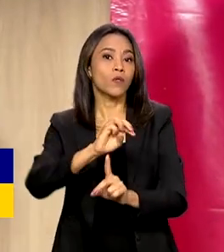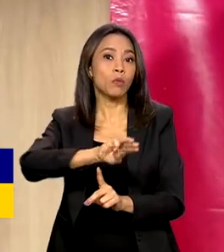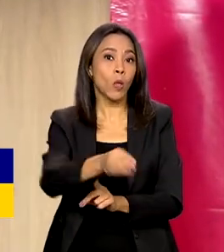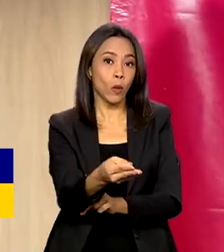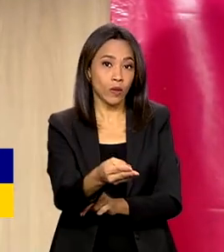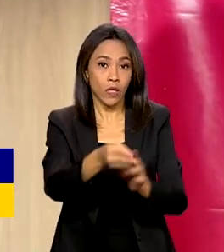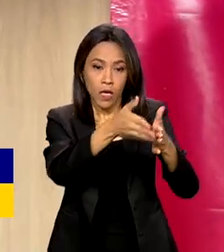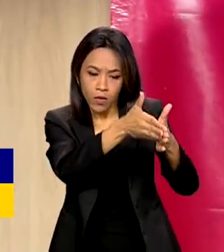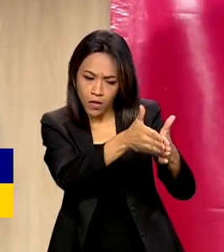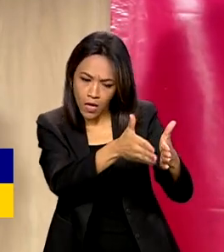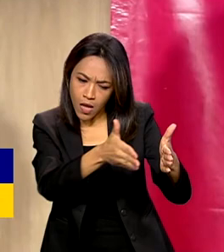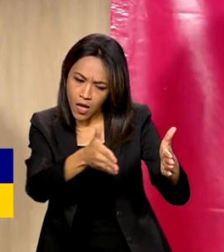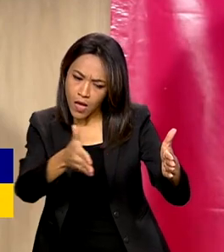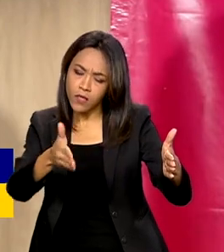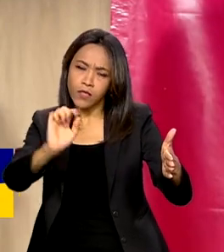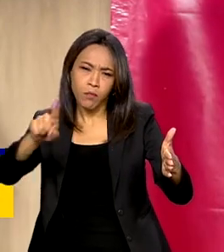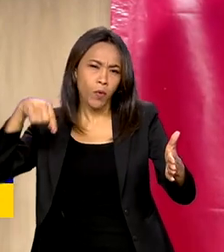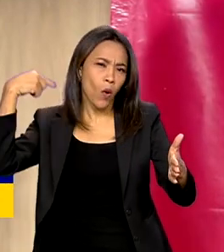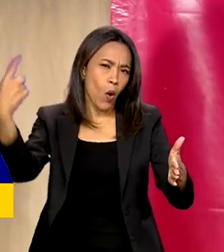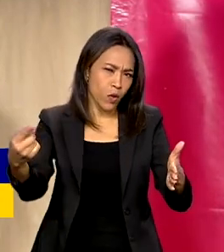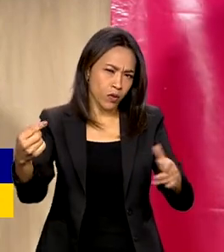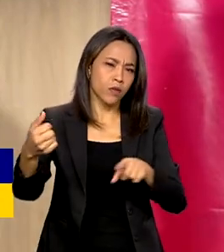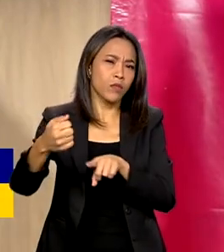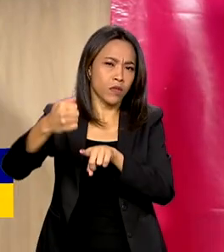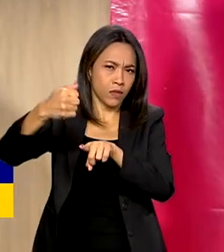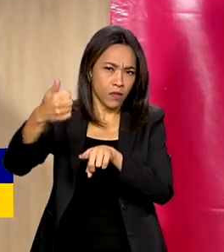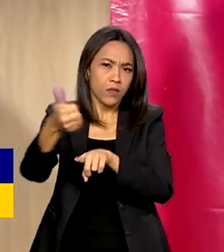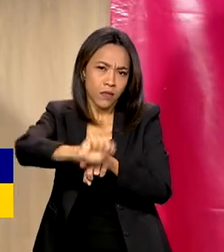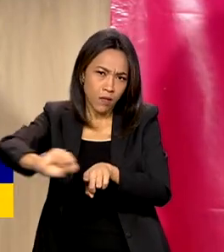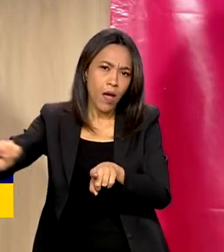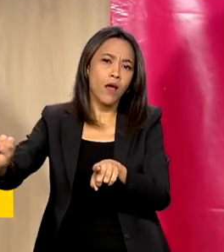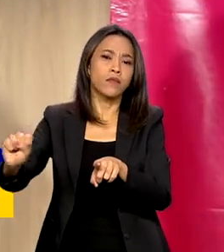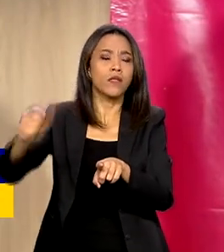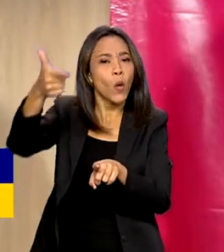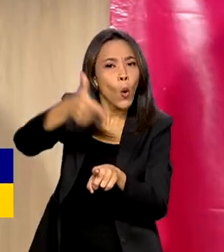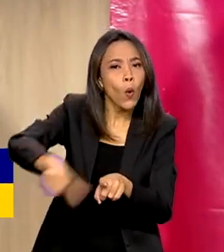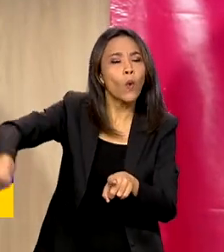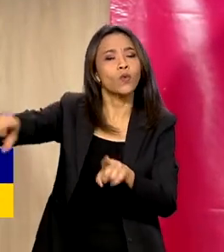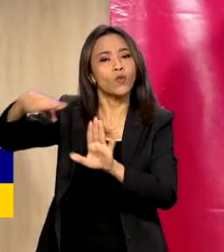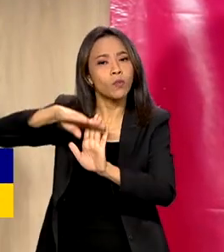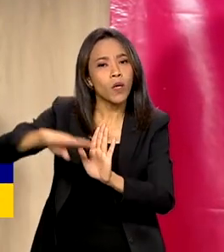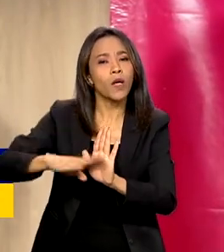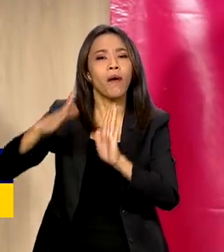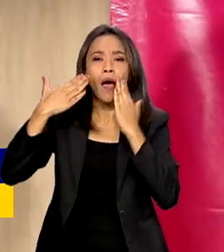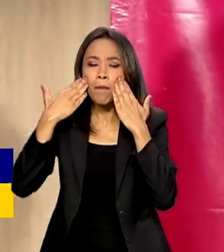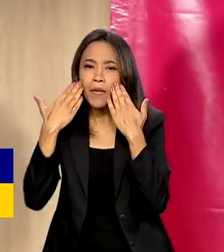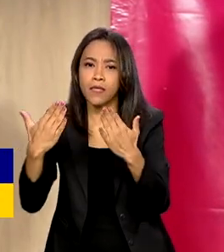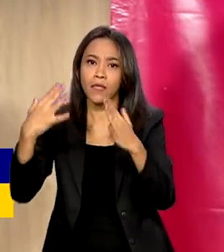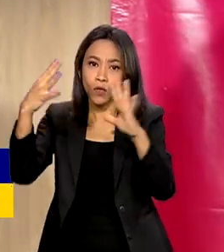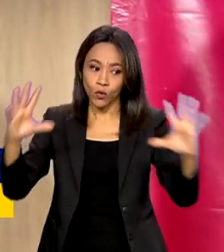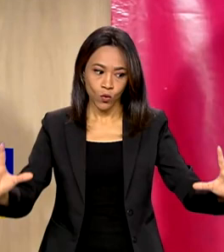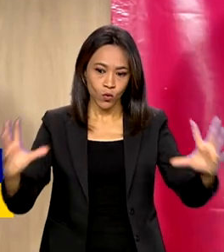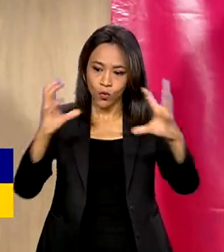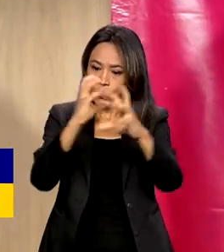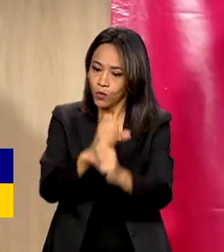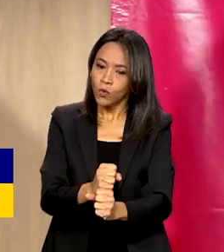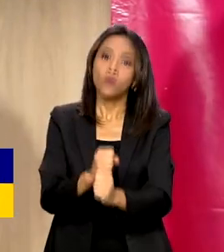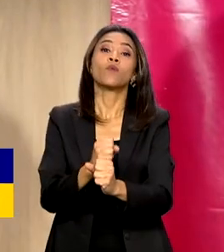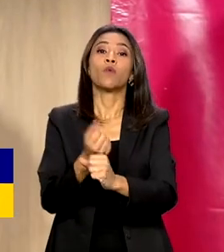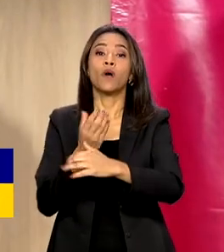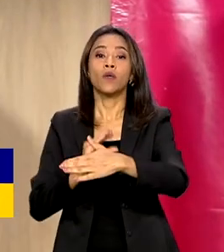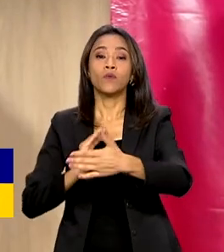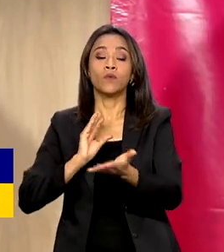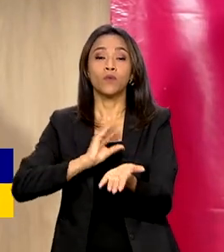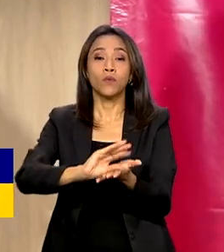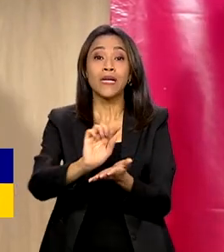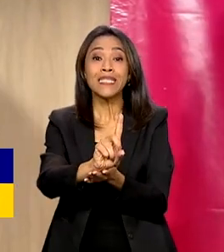Ao longo do próximo semestre serão apresentados outros programas que juntos totalizam a destinação de mais de 100